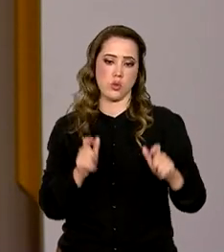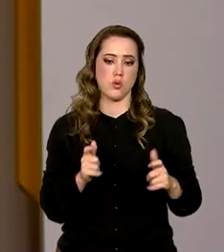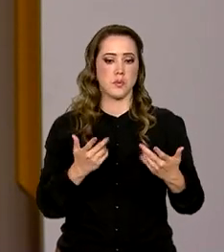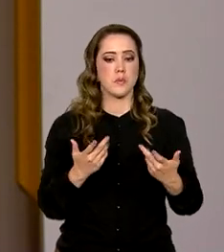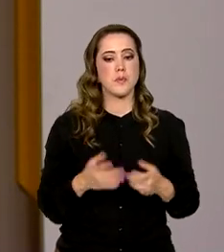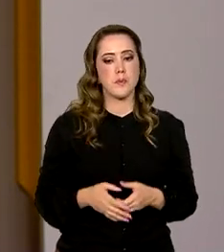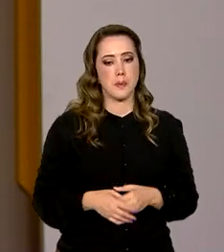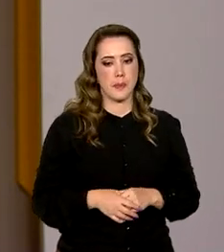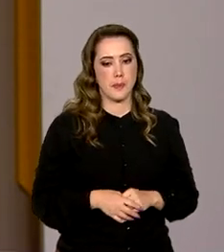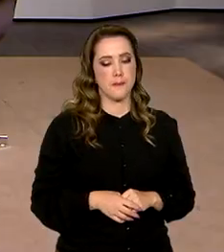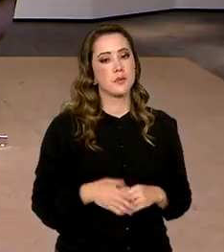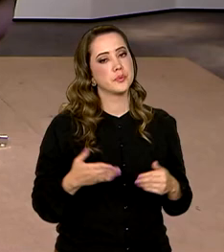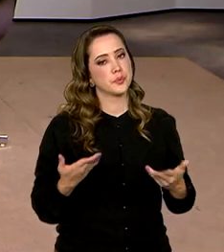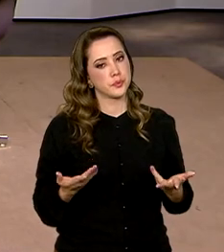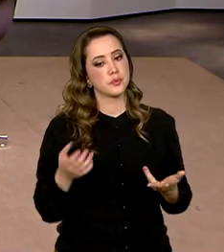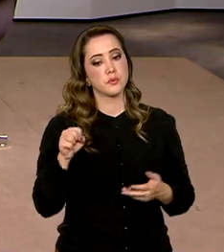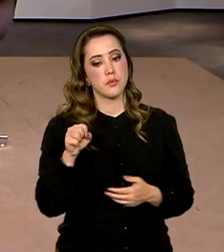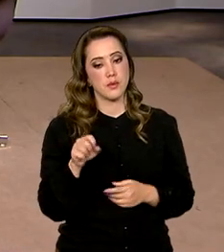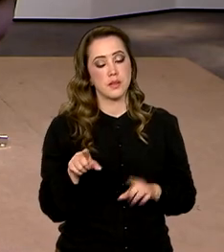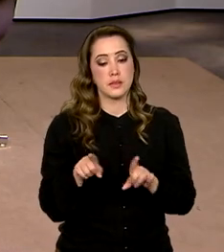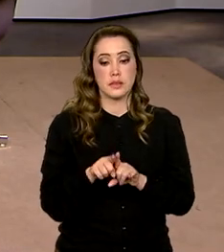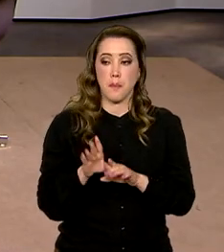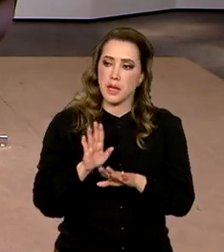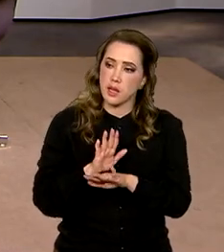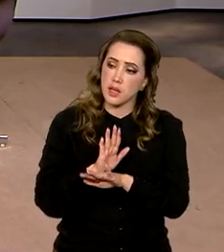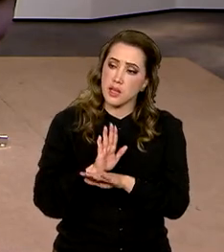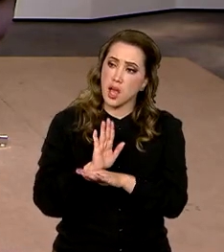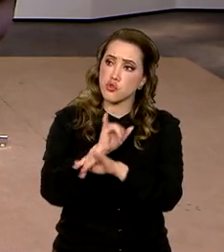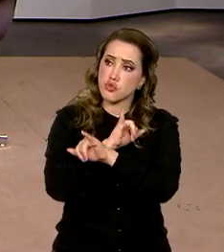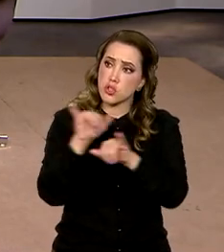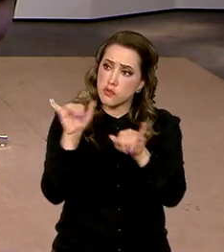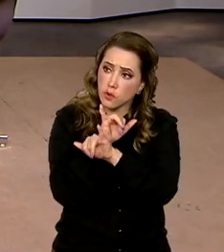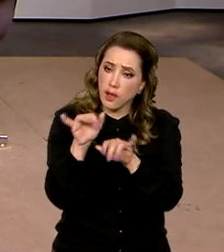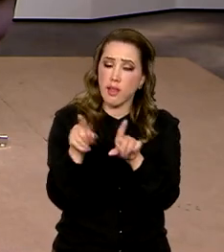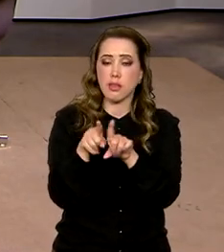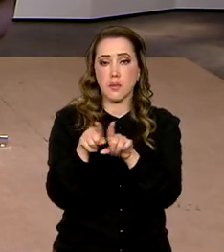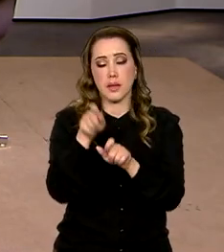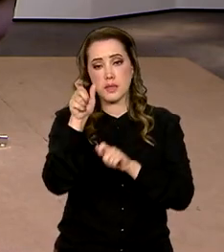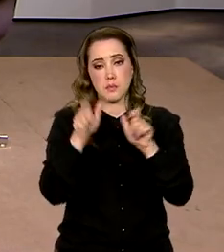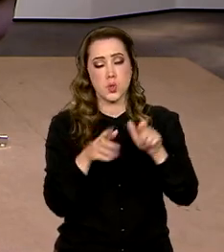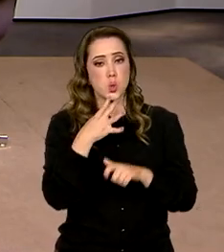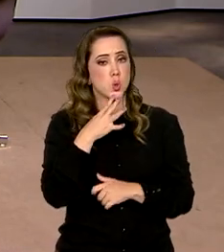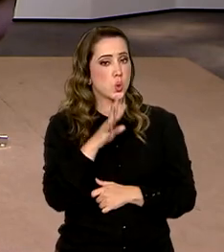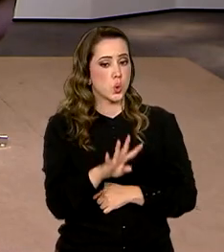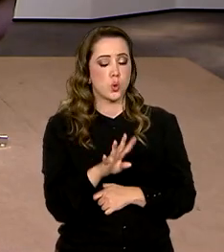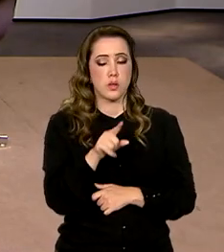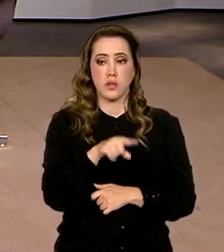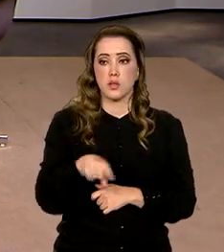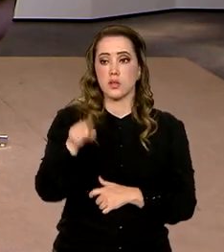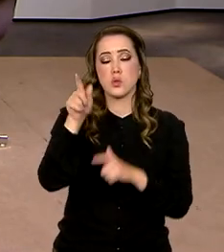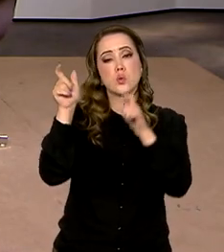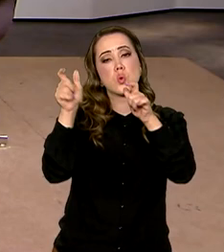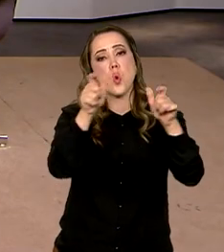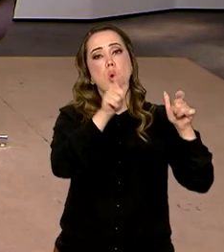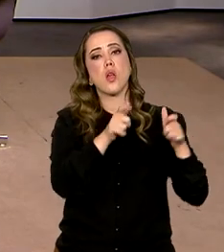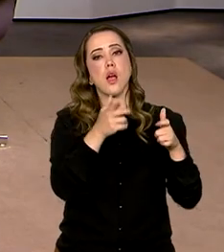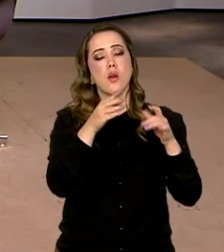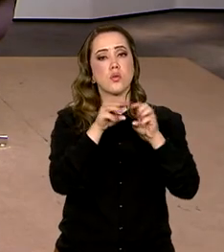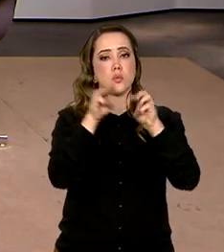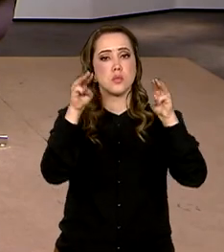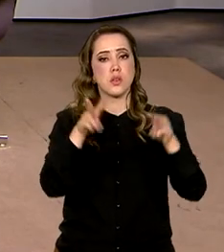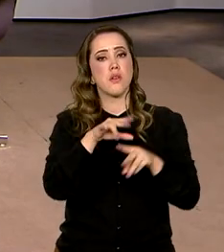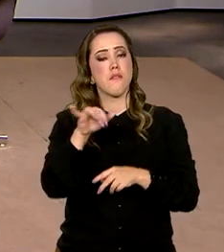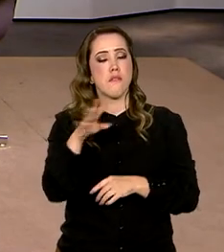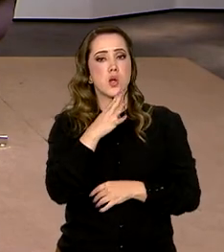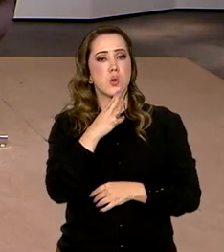uma questão geográfica, não é? Exatamente. E ajuda a divulgar também, né? Então, as pessoas que não conhecem o museu vão conhecer não só